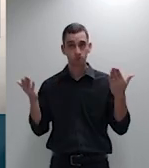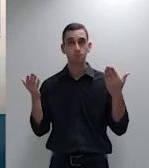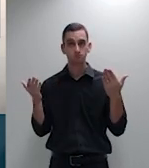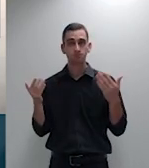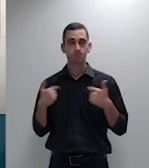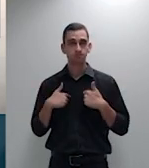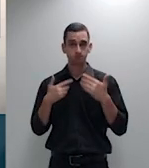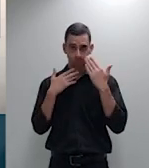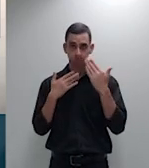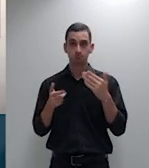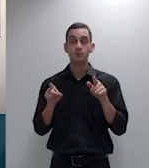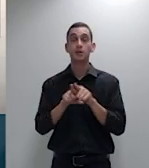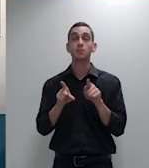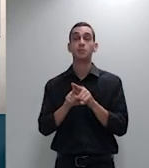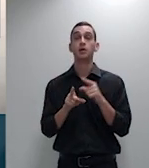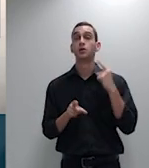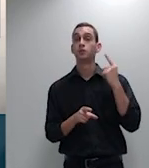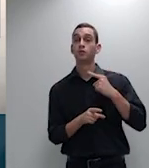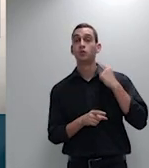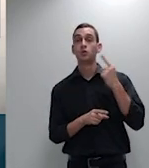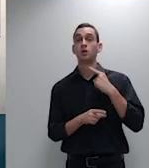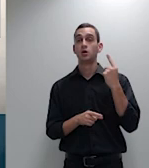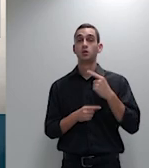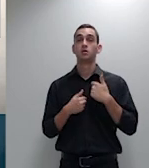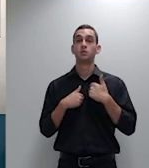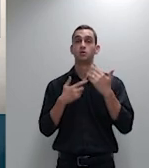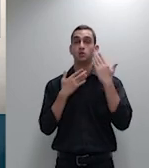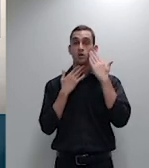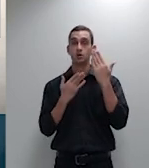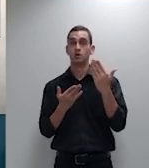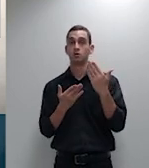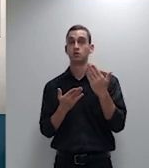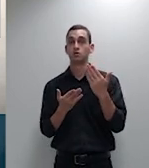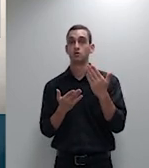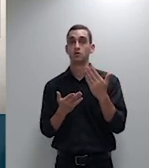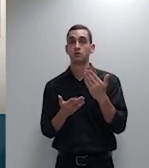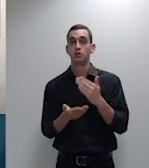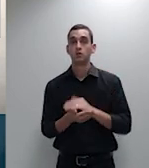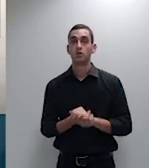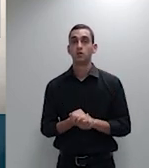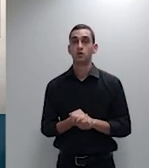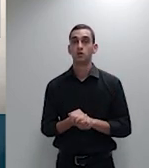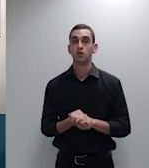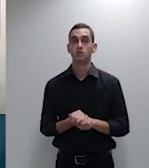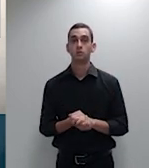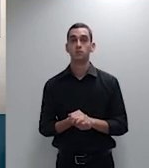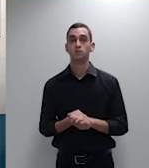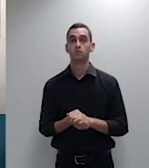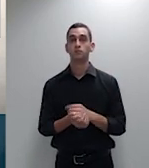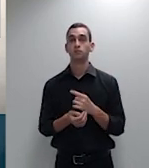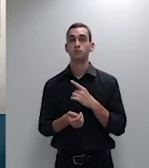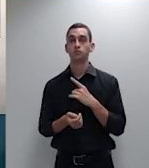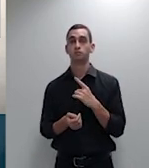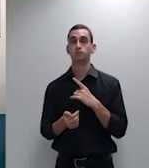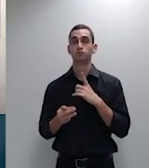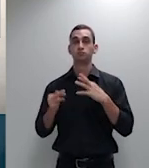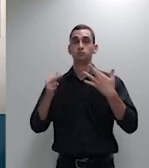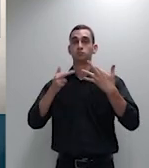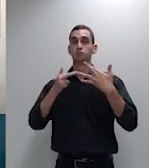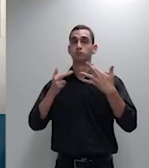que figura como recorrente nesse recurso específico onde